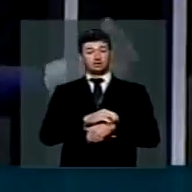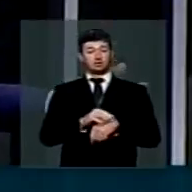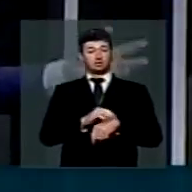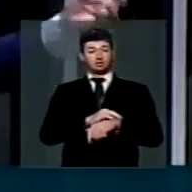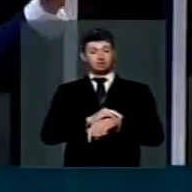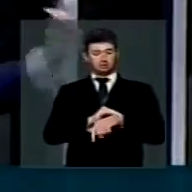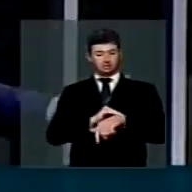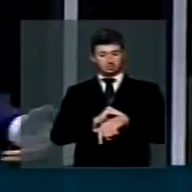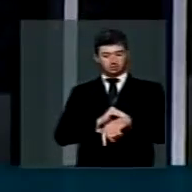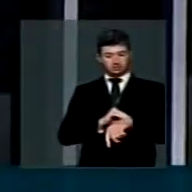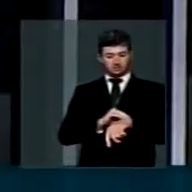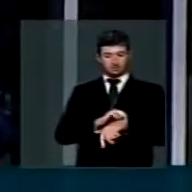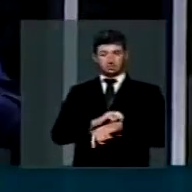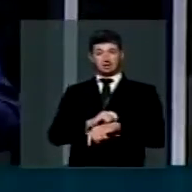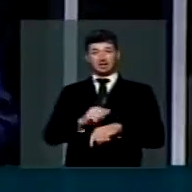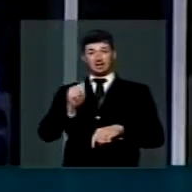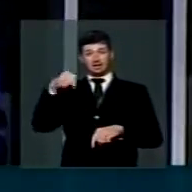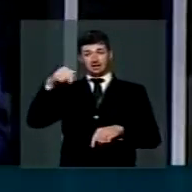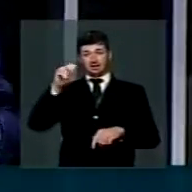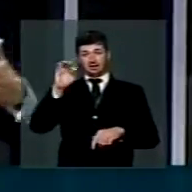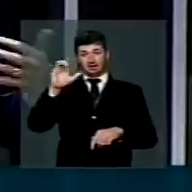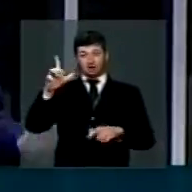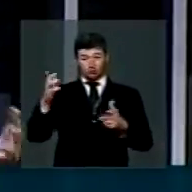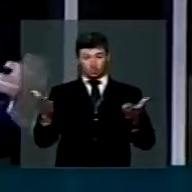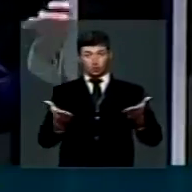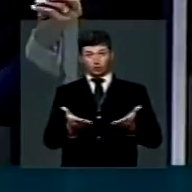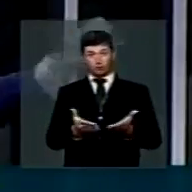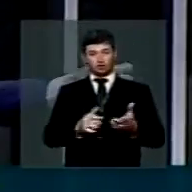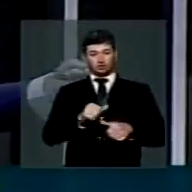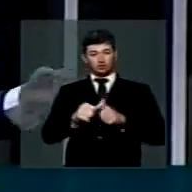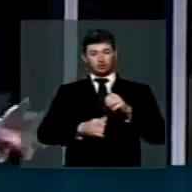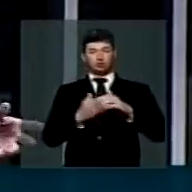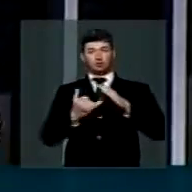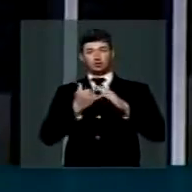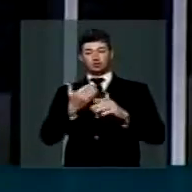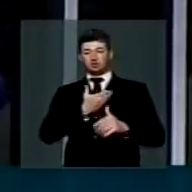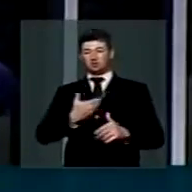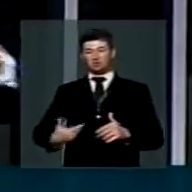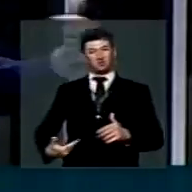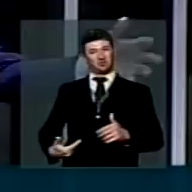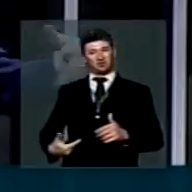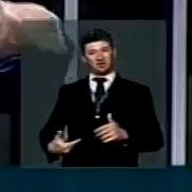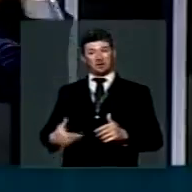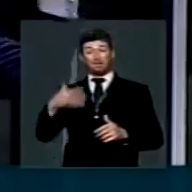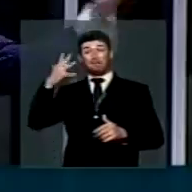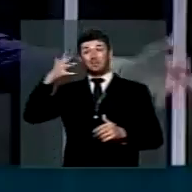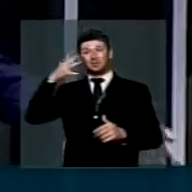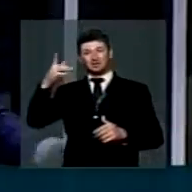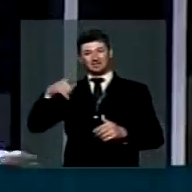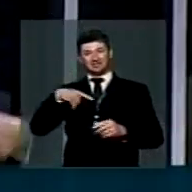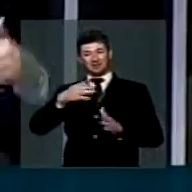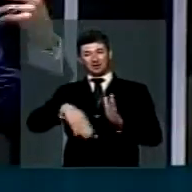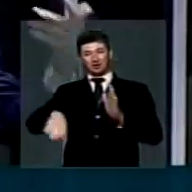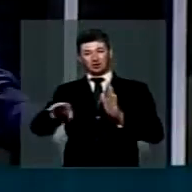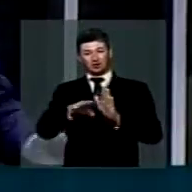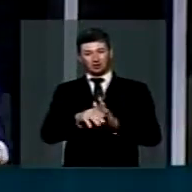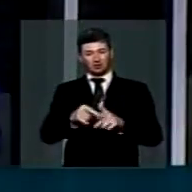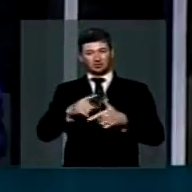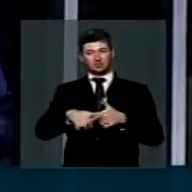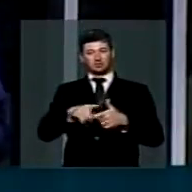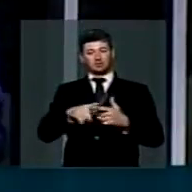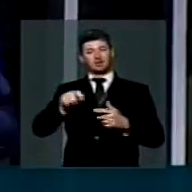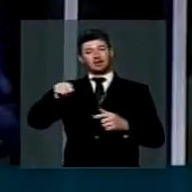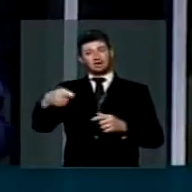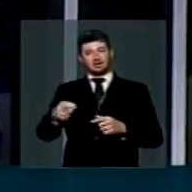Anatel se transformou hoje num órgão de governo, com todas as consequências de